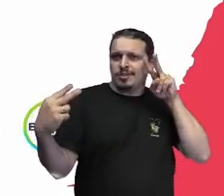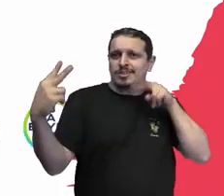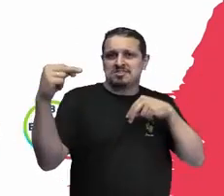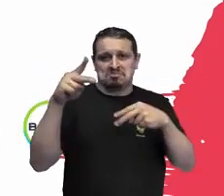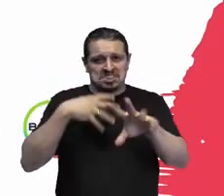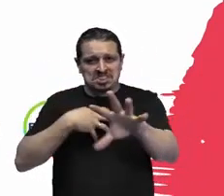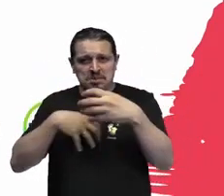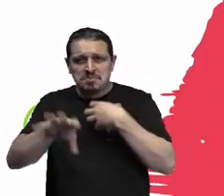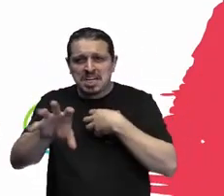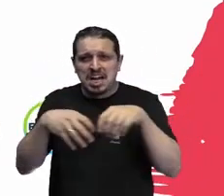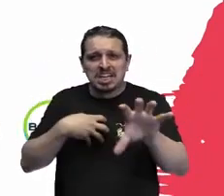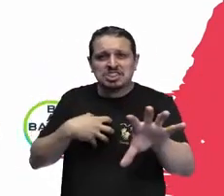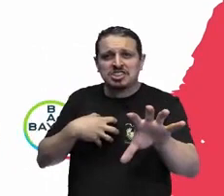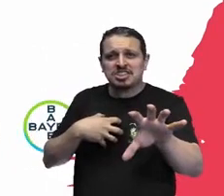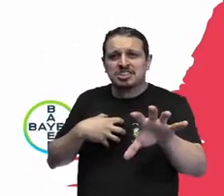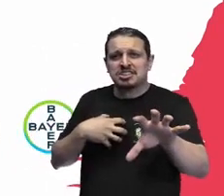dela,